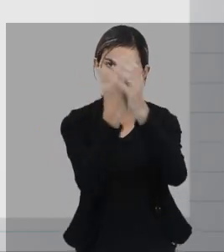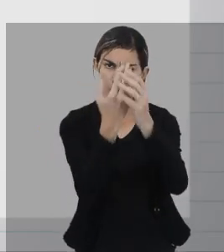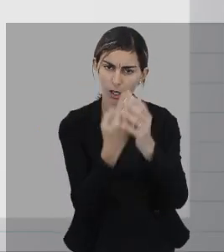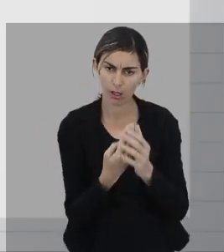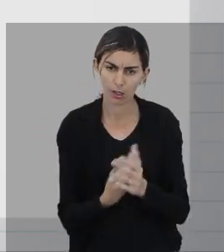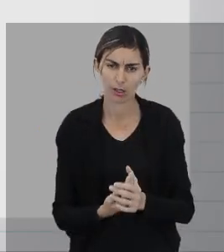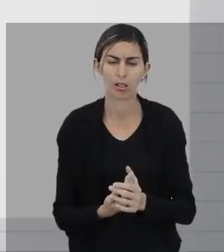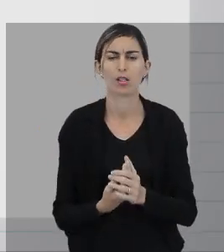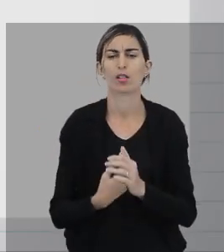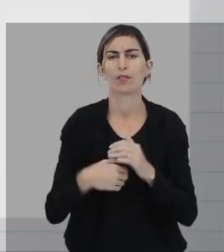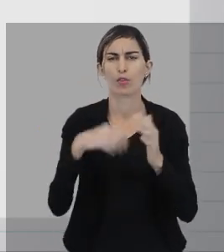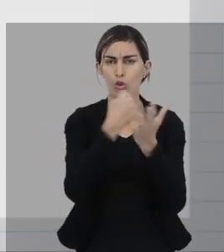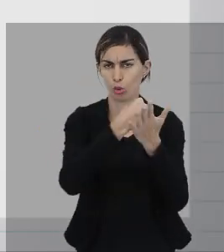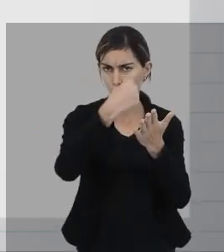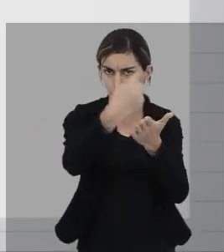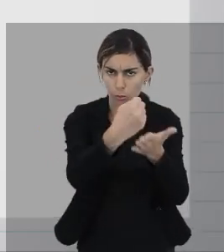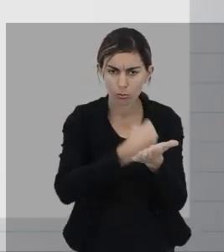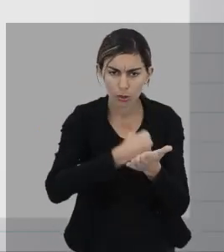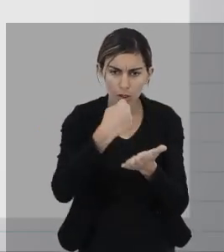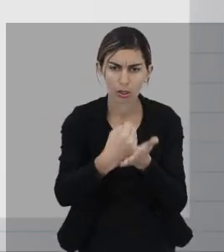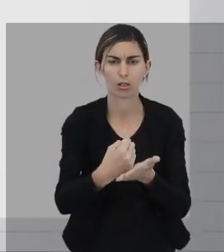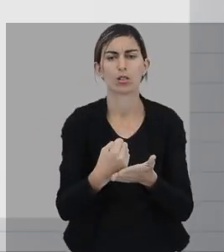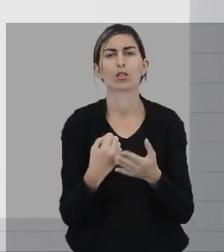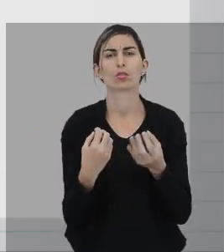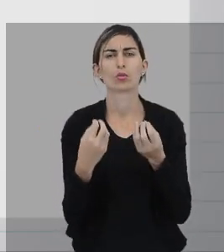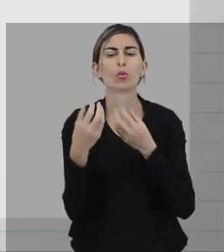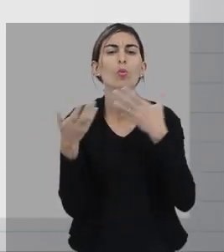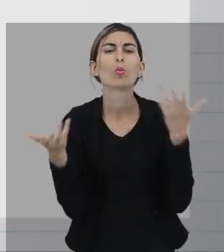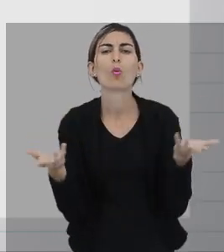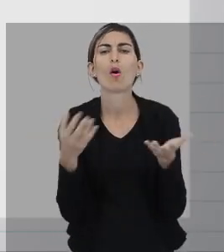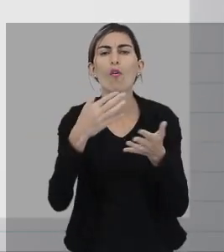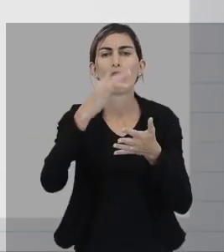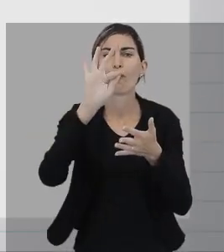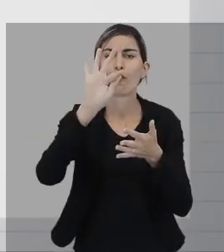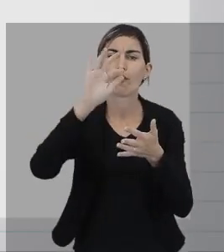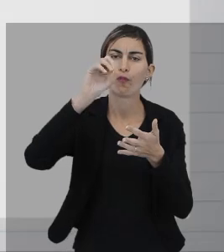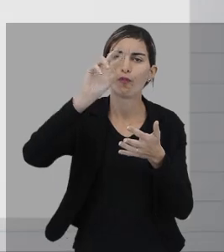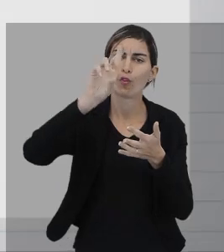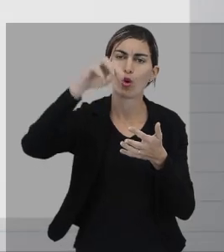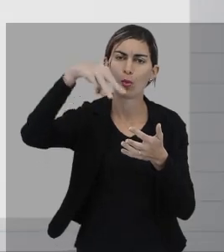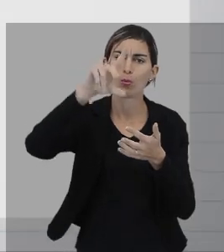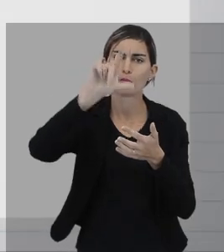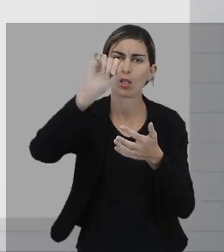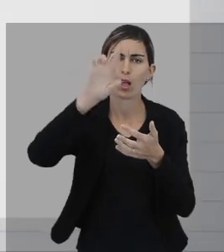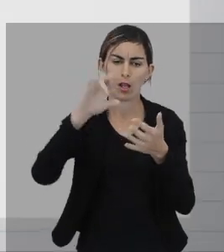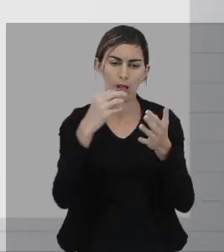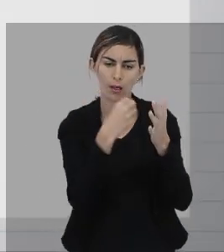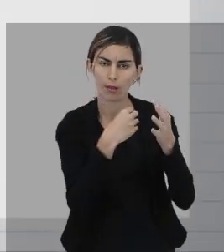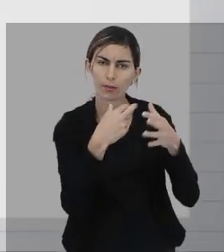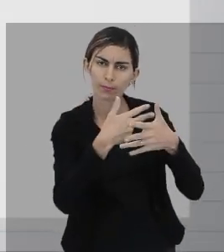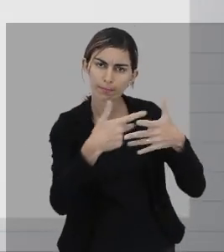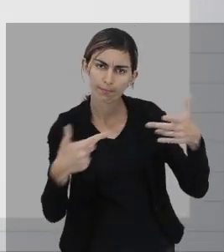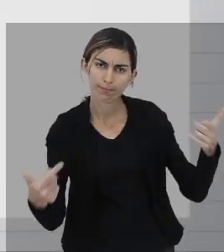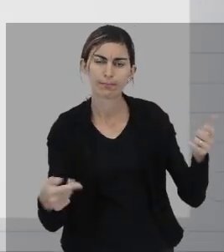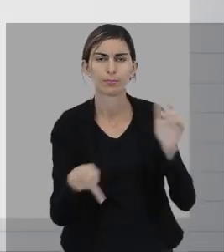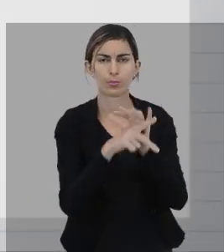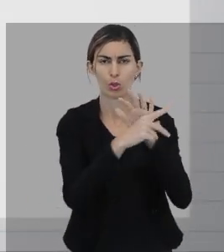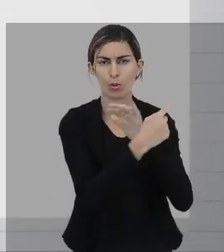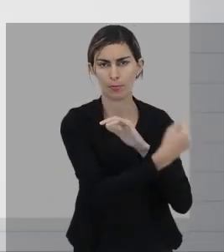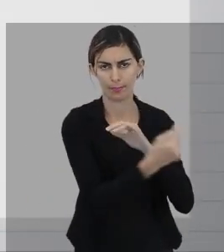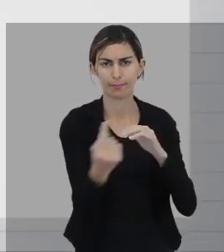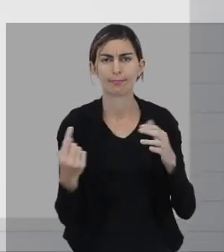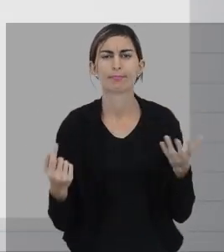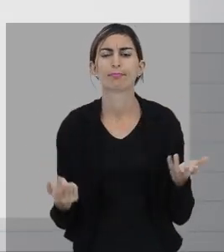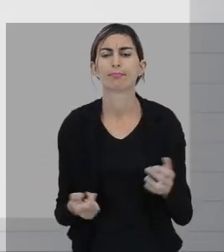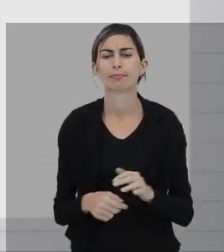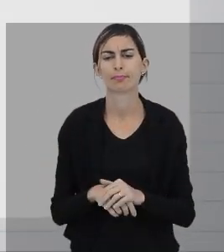arquivos, em termos de documentação, quais formulários específicos você vai utilizar em cada situação, entre